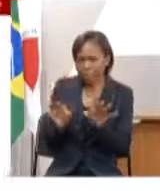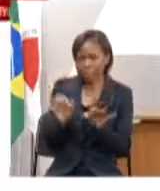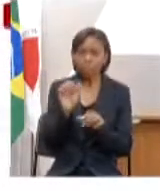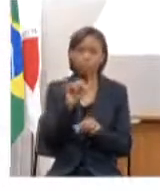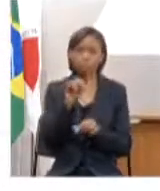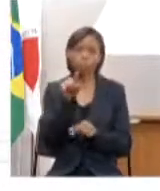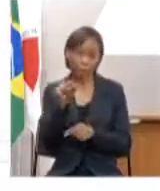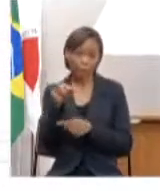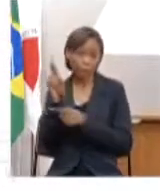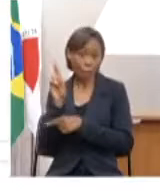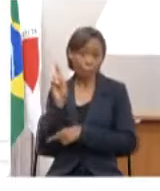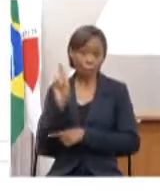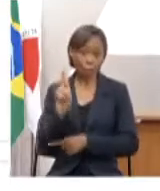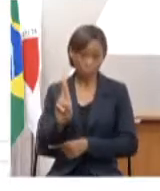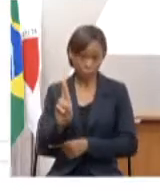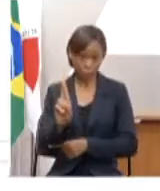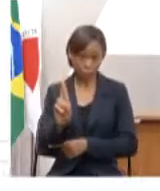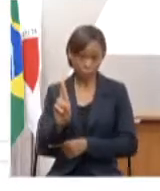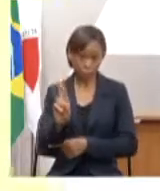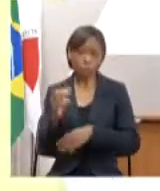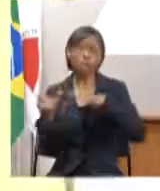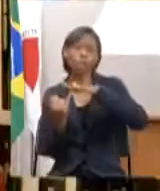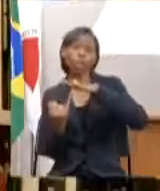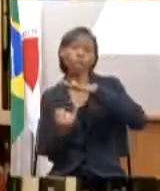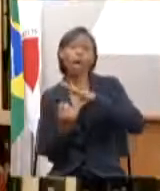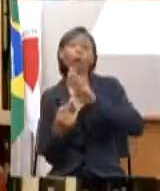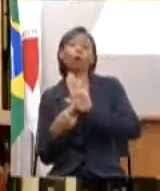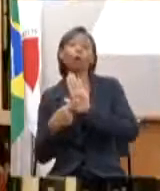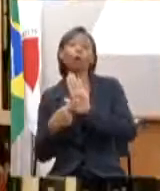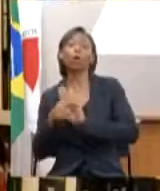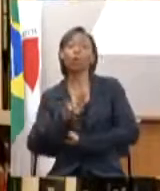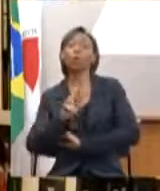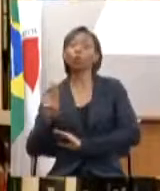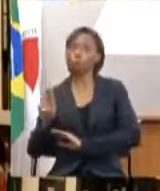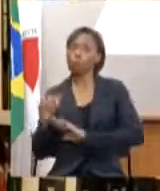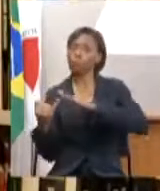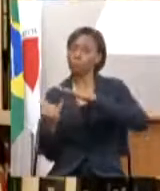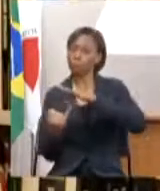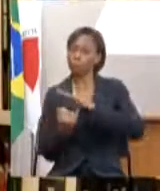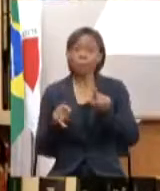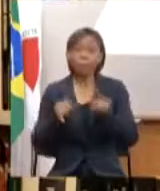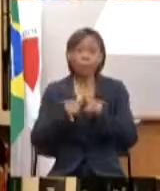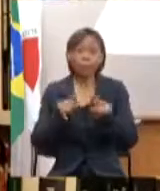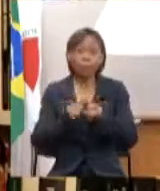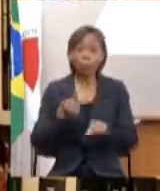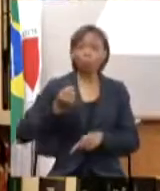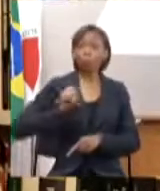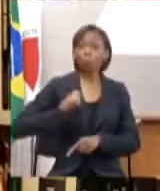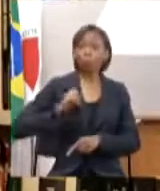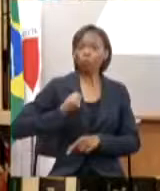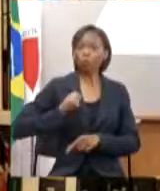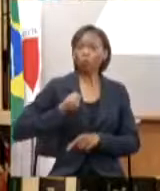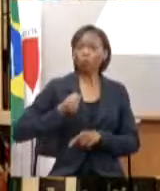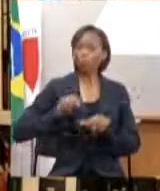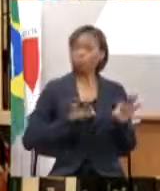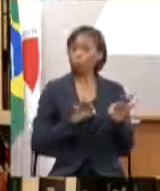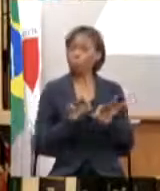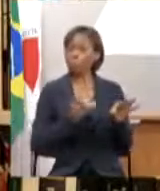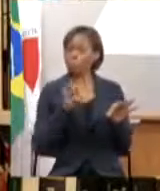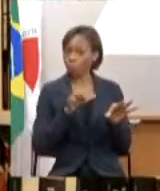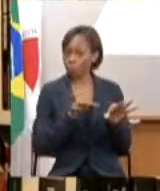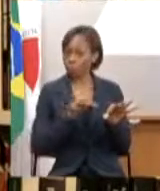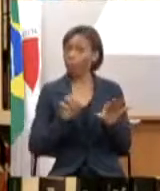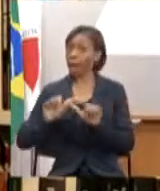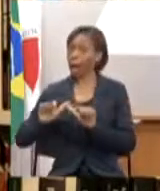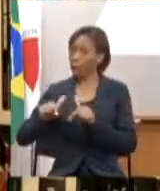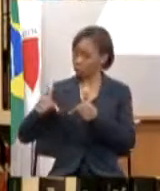alguma entidade, indicar o nome da instituição. E lembre-se de indicar o número do programa ou a ação que está relacionada à sua proposta